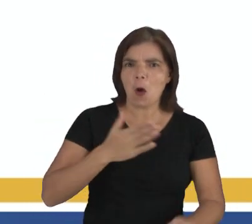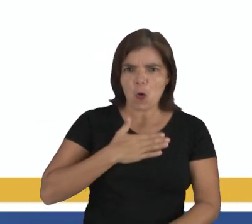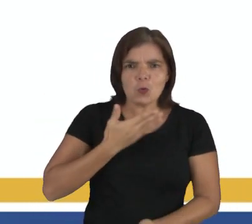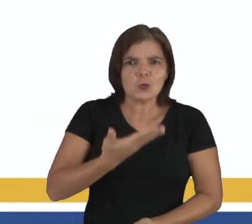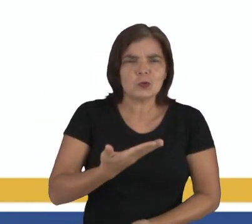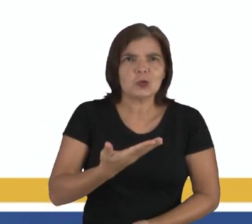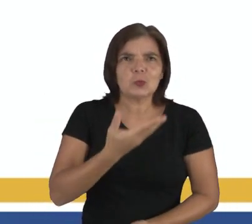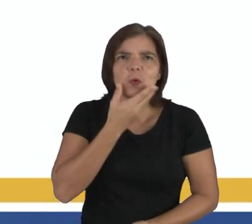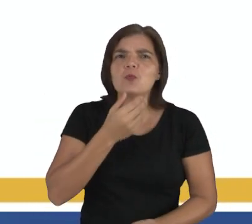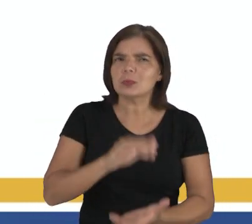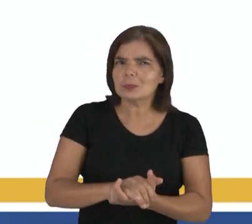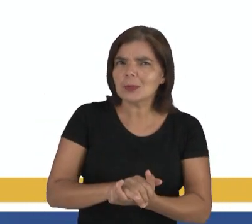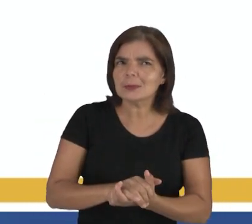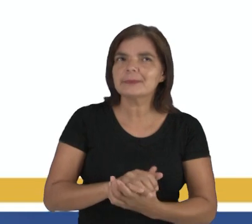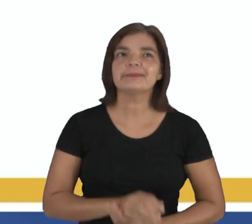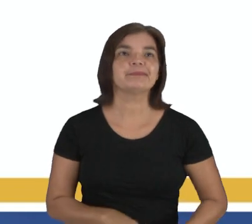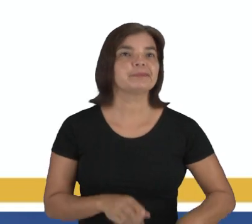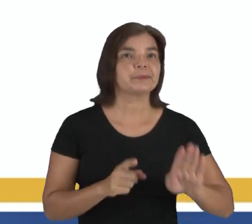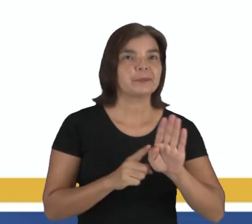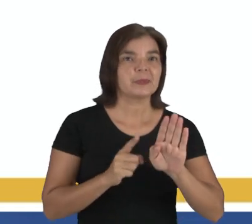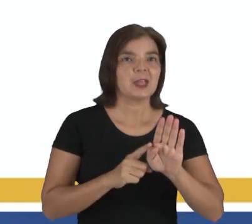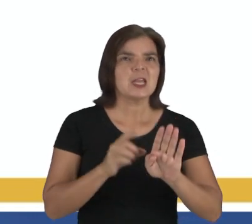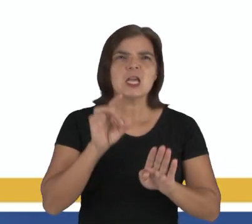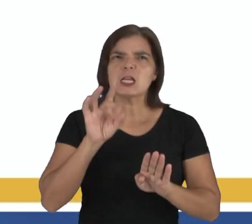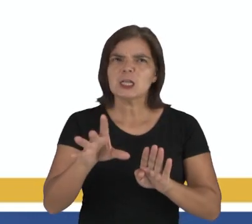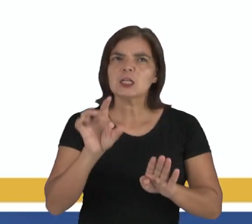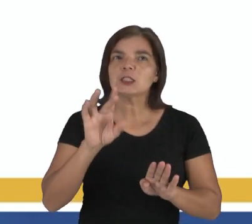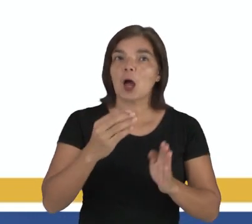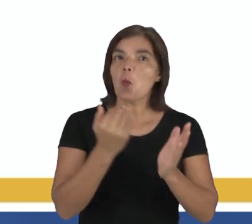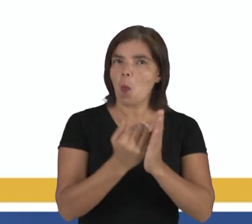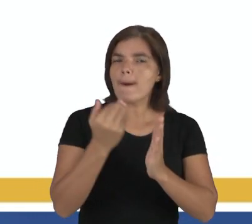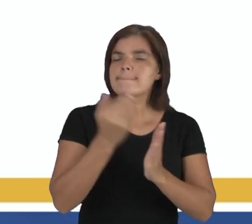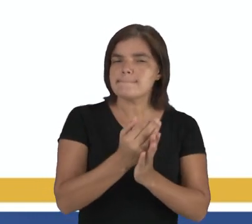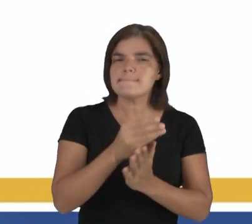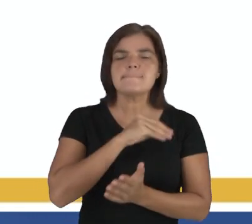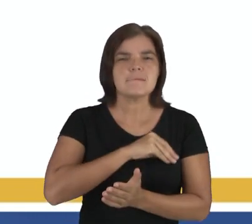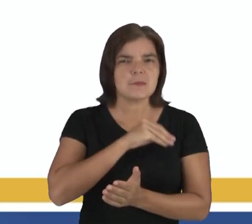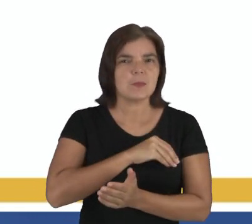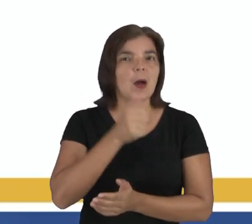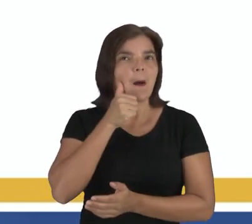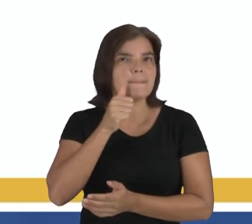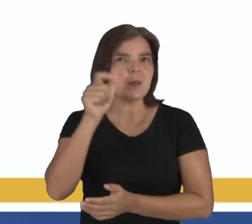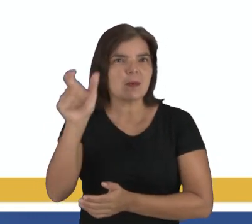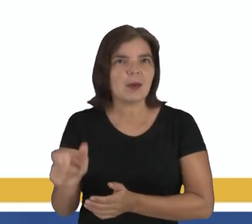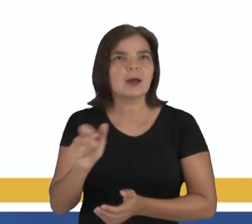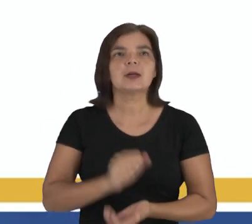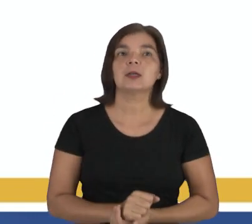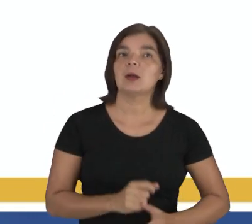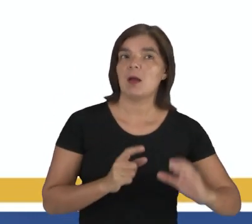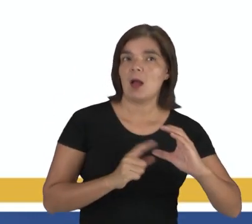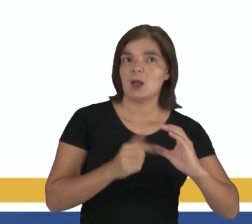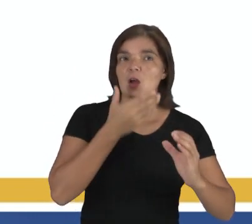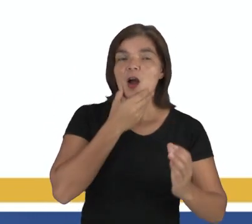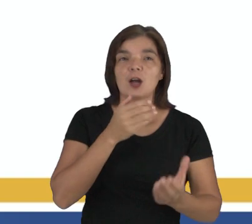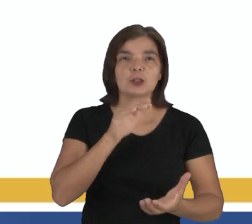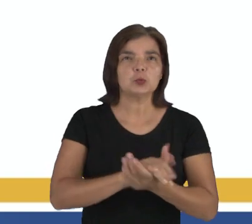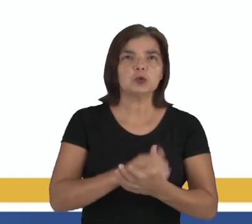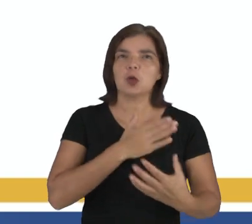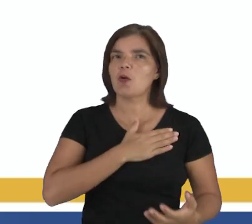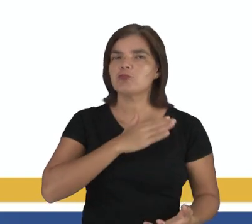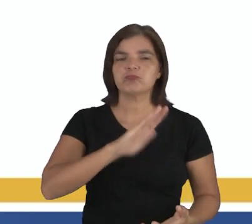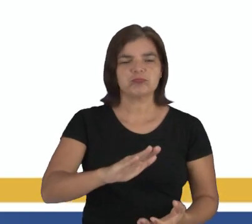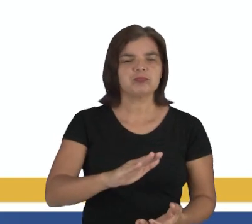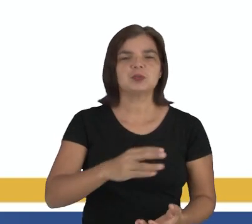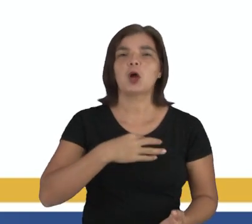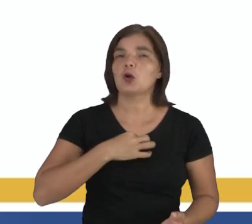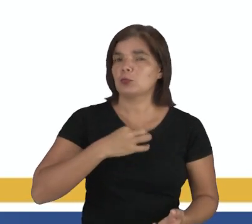surpresa para o marido. B. Queria apenas dar um aumento para a dona Ruth? Ou C. A esposa não